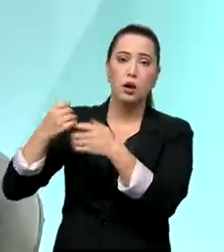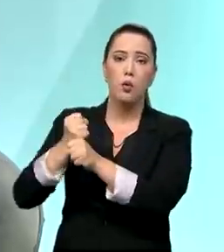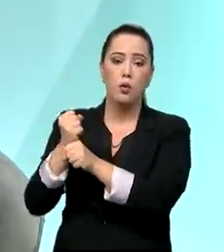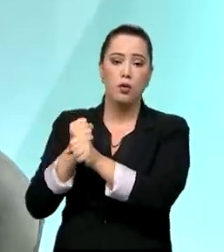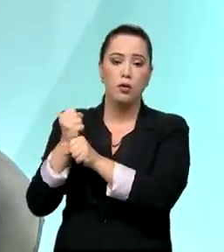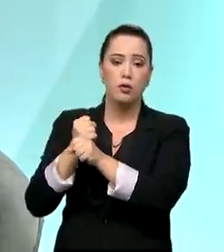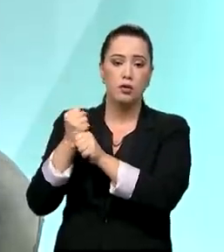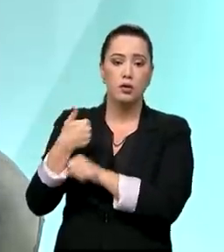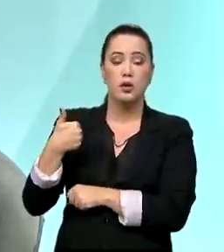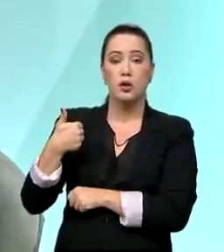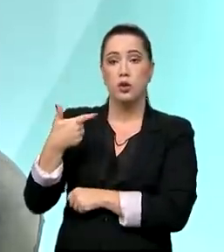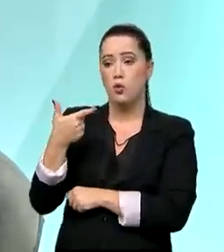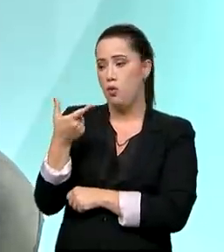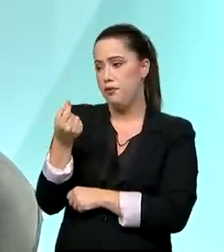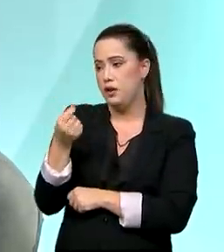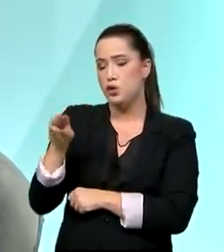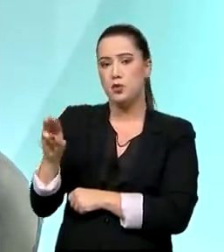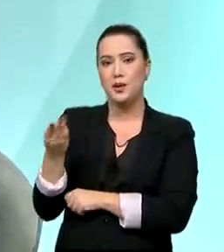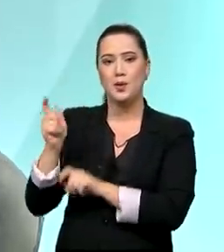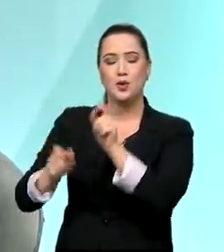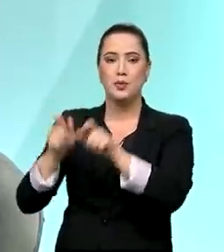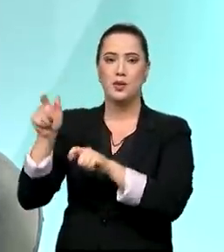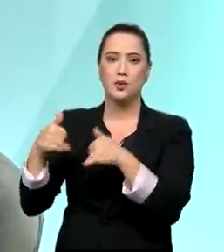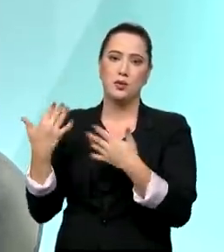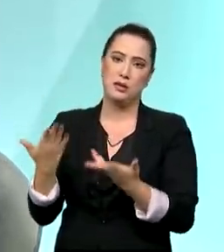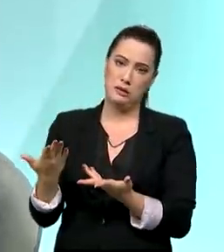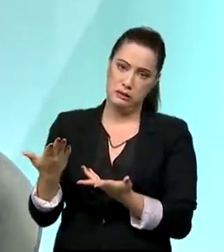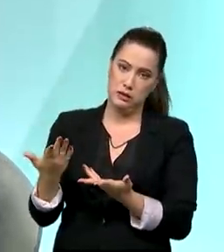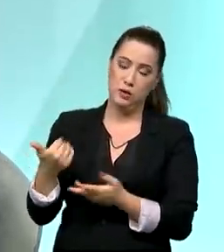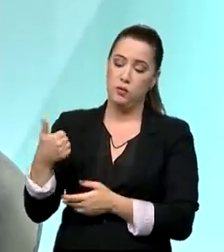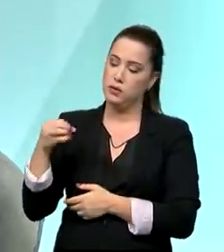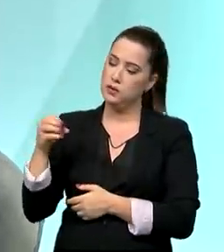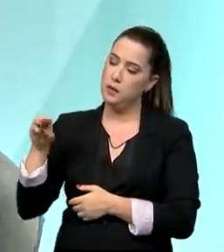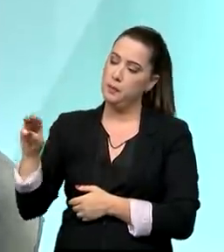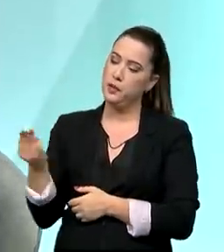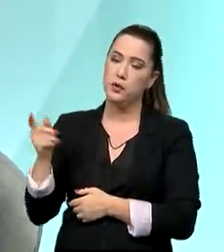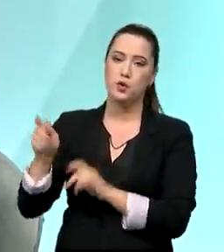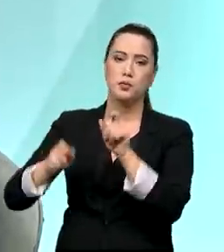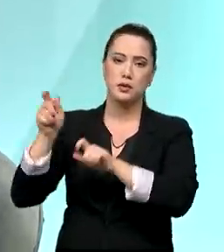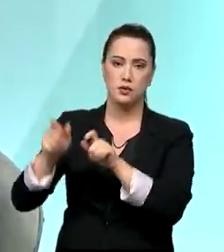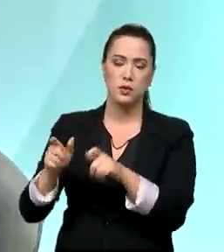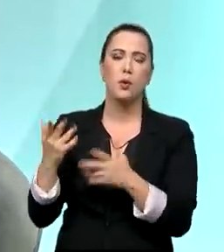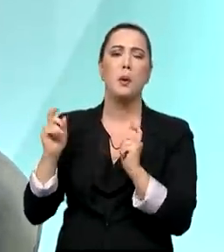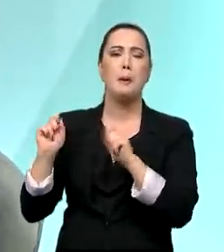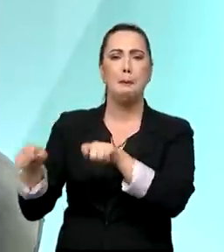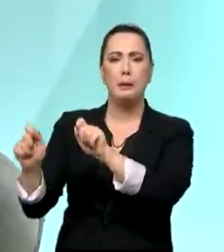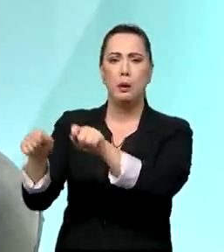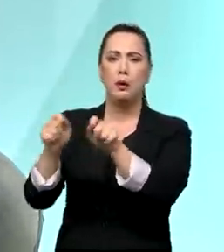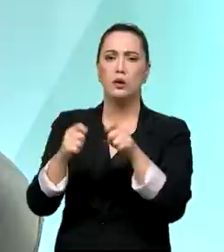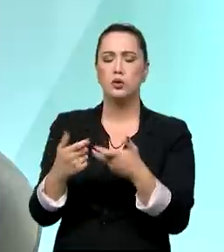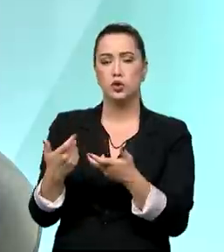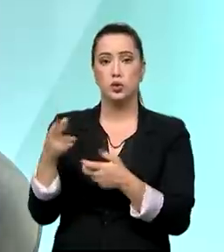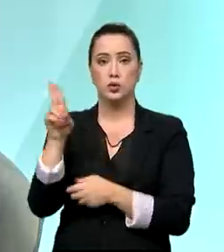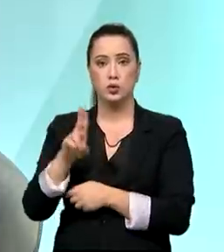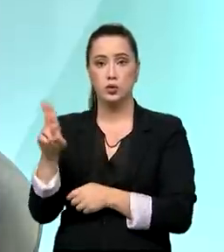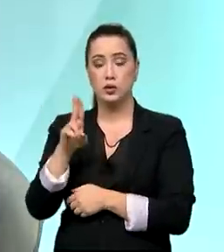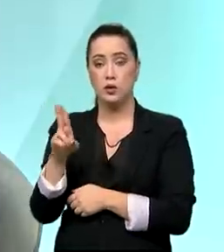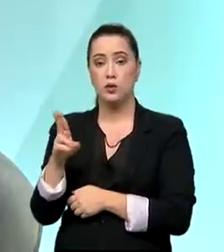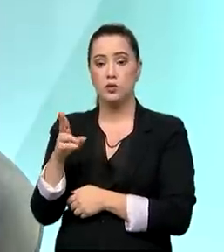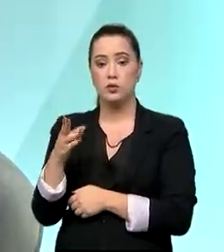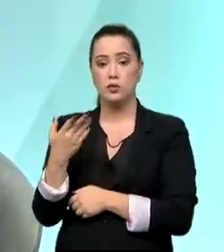com 20 milhões de pessoas. Então, 100 milhões de pessoas podem tomar o